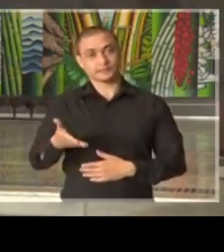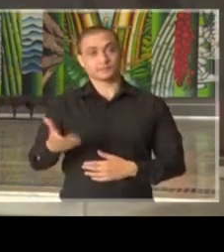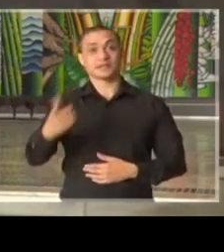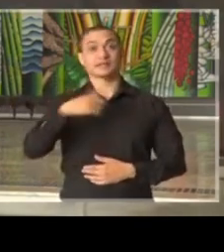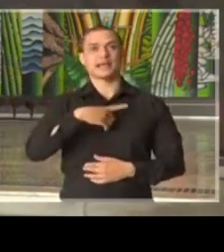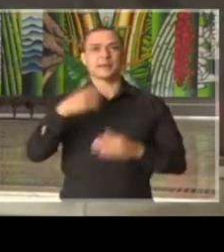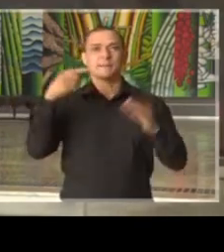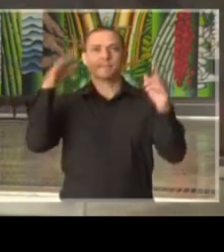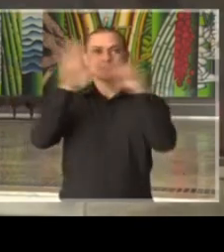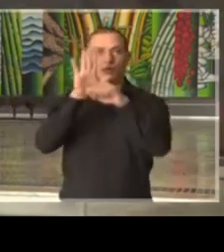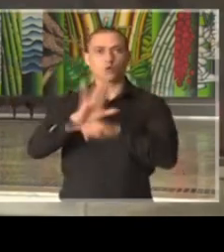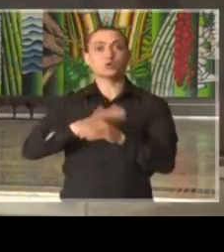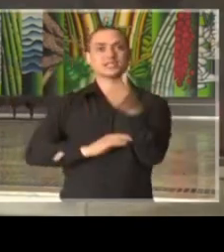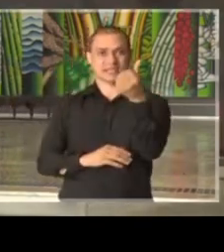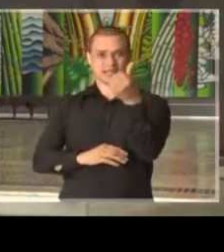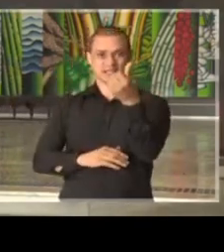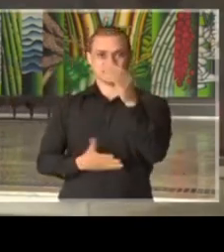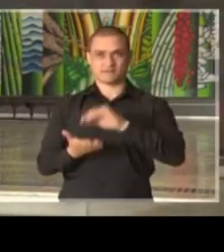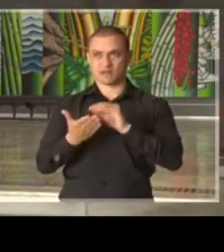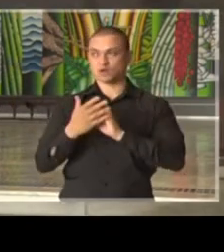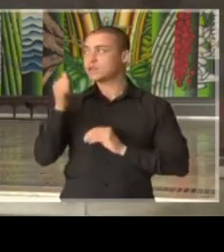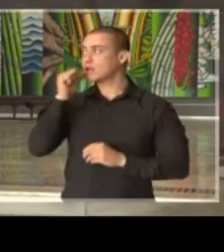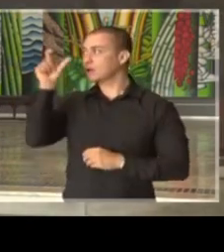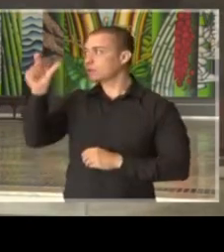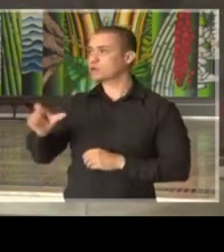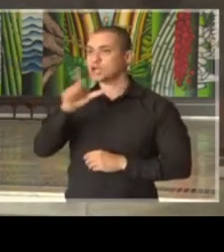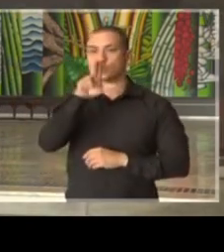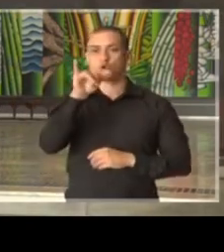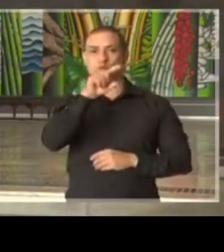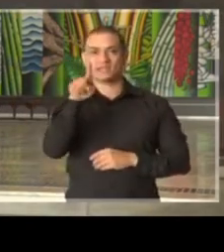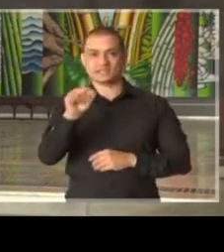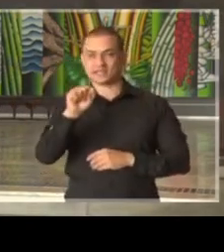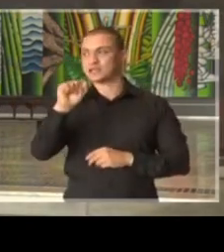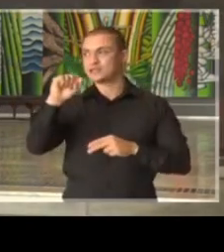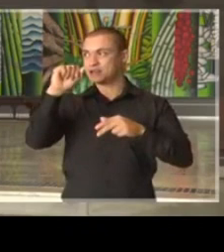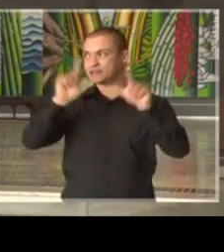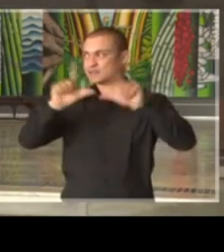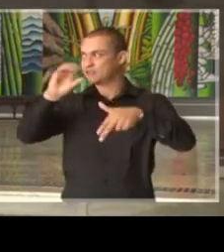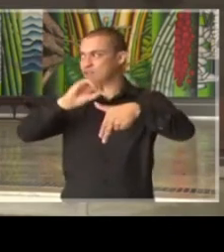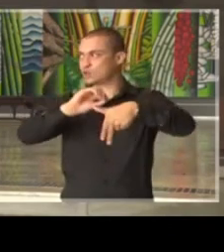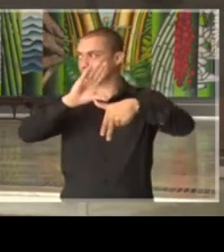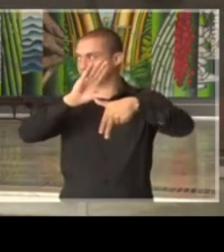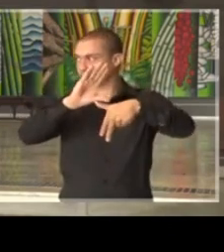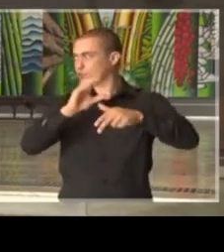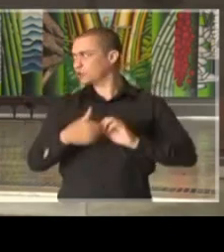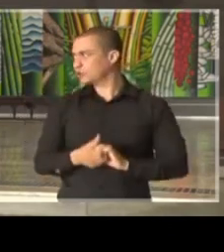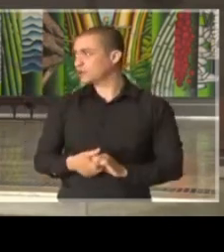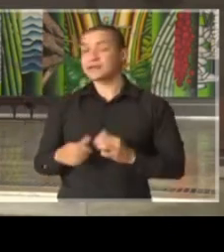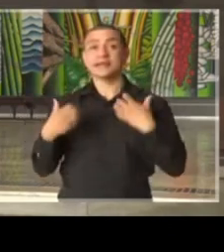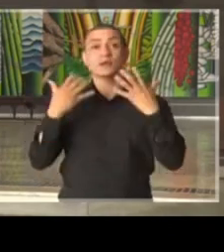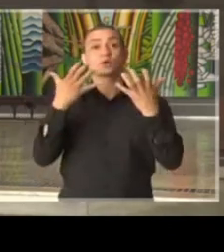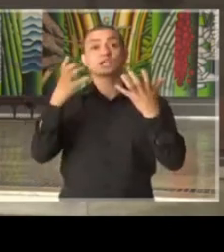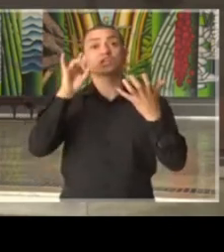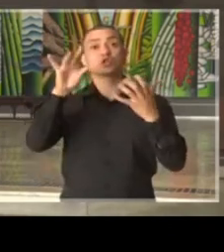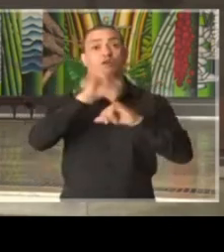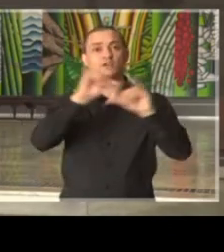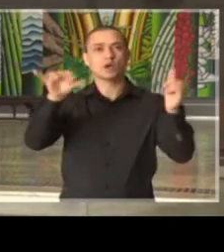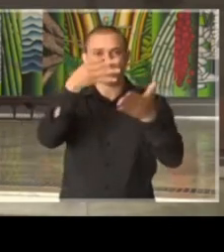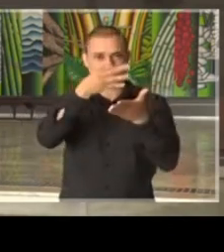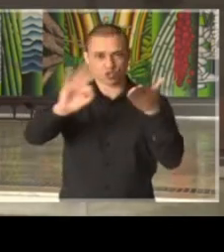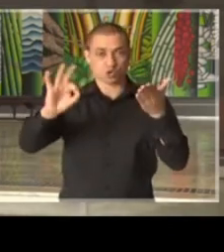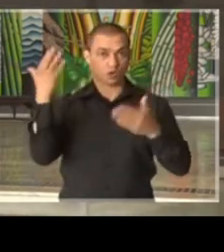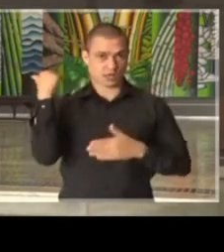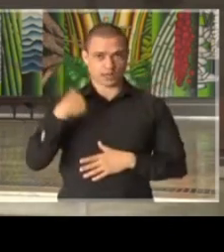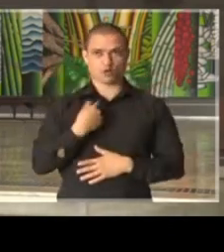três perguntas. Enquanto a jornalista Luísa Moraes, da TV Cultura, se posiciona para a sua pergunta, Luísa, eu queria apenas fazer uma correção. Quando